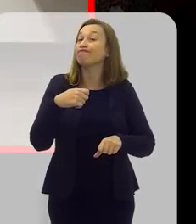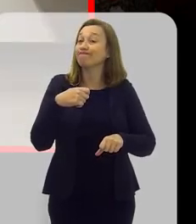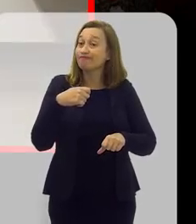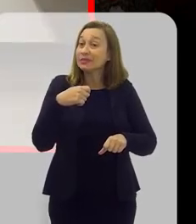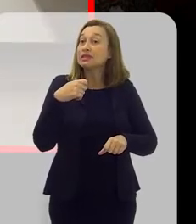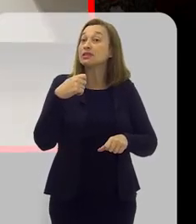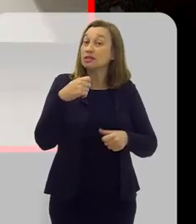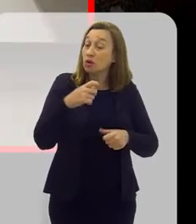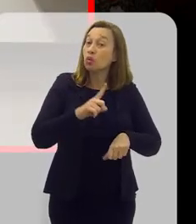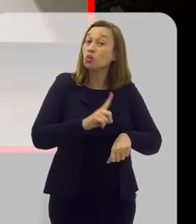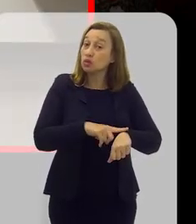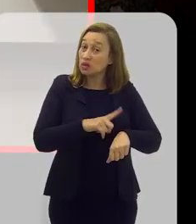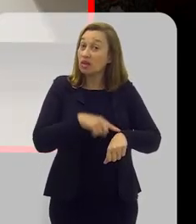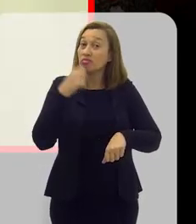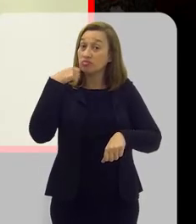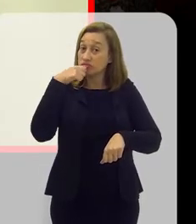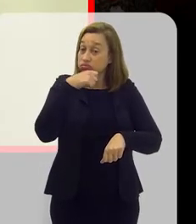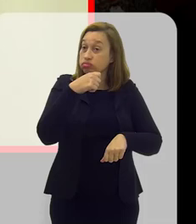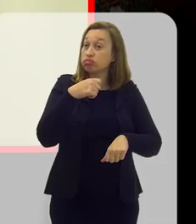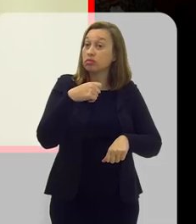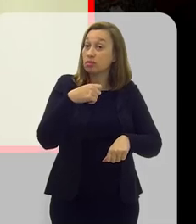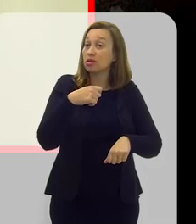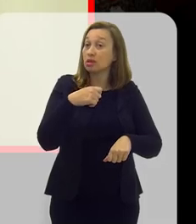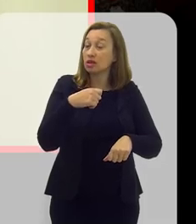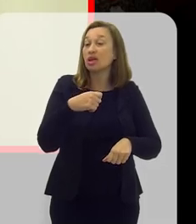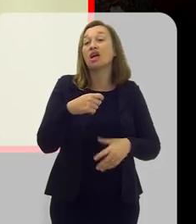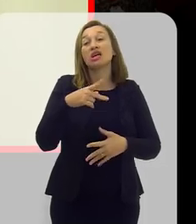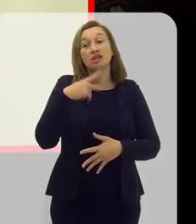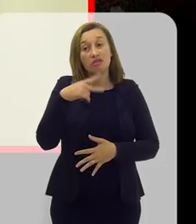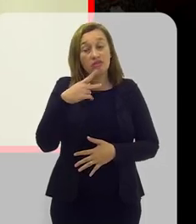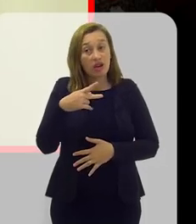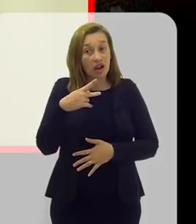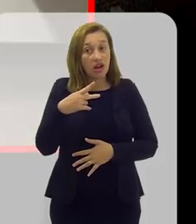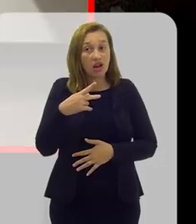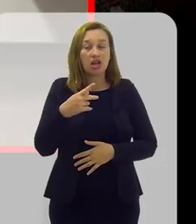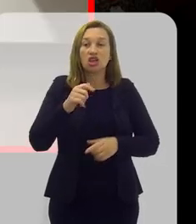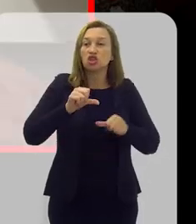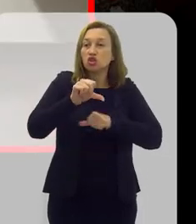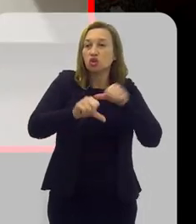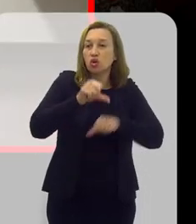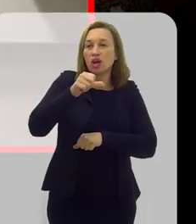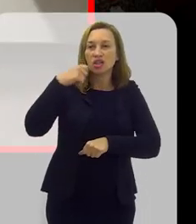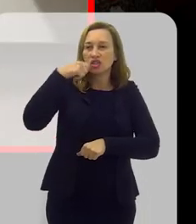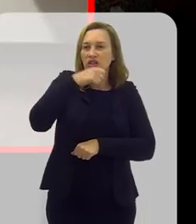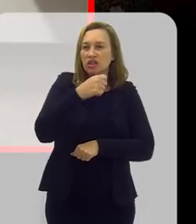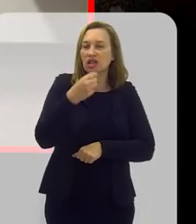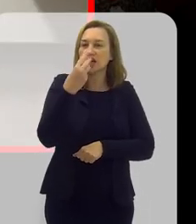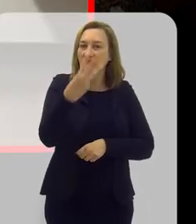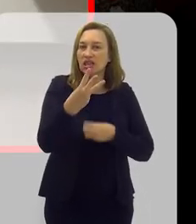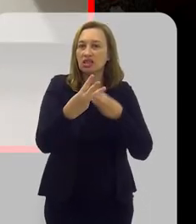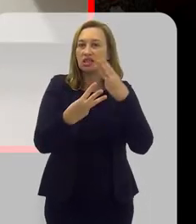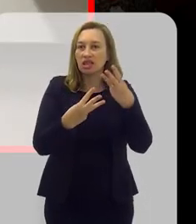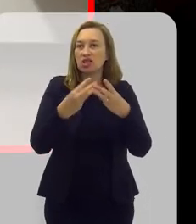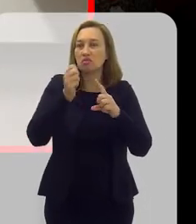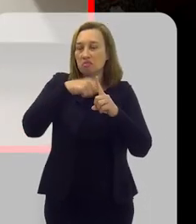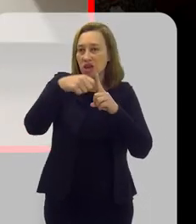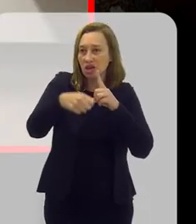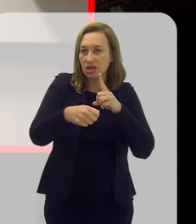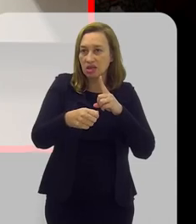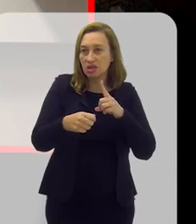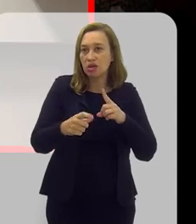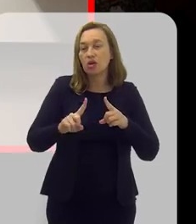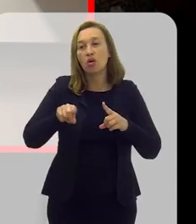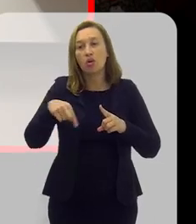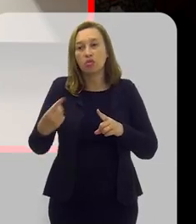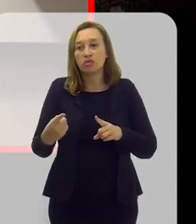pudesse trocar a escova dente quando se preconiza. fala para trocar a escova de dente a cada três meses. Três meses.